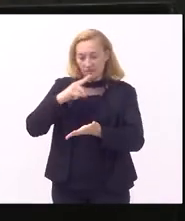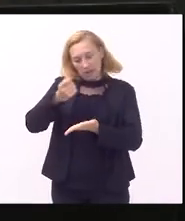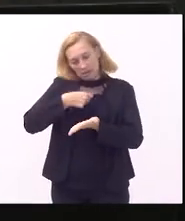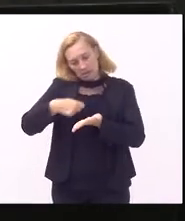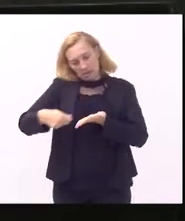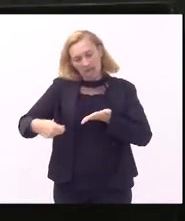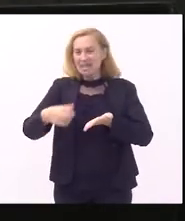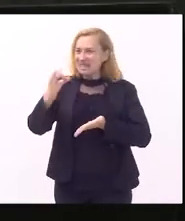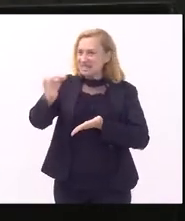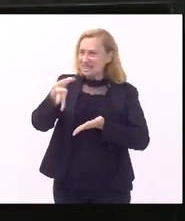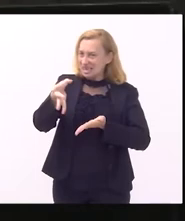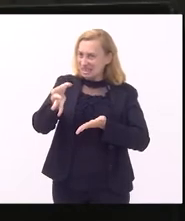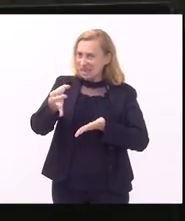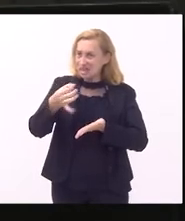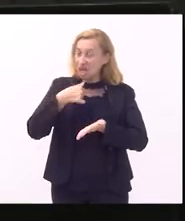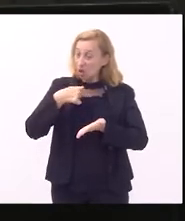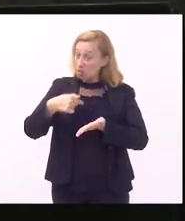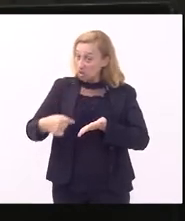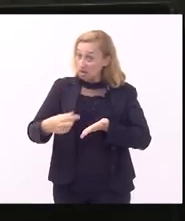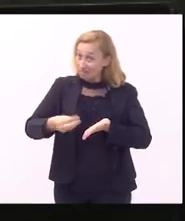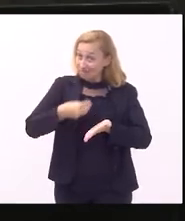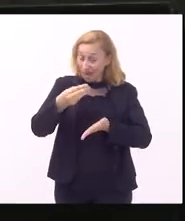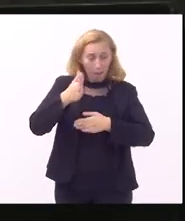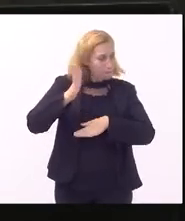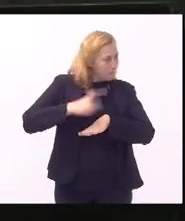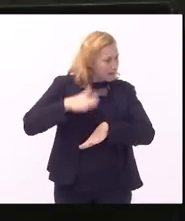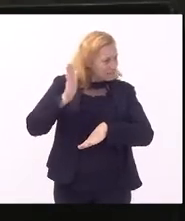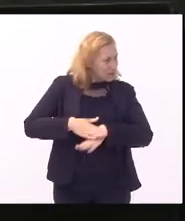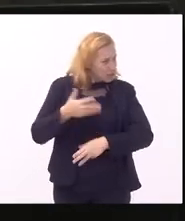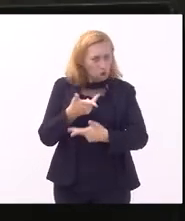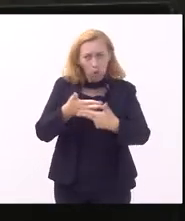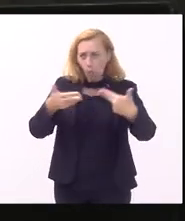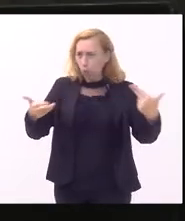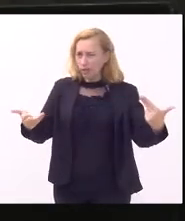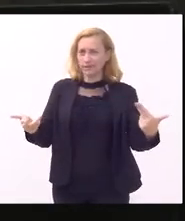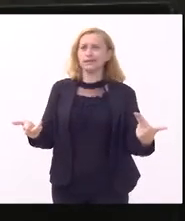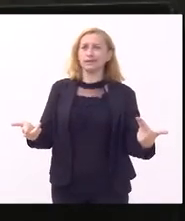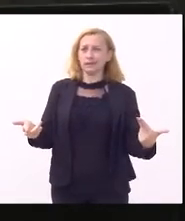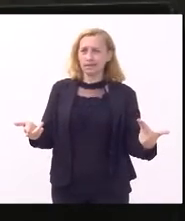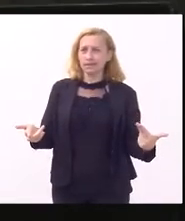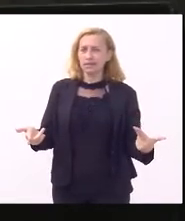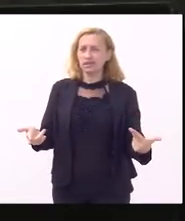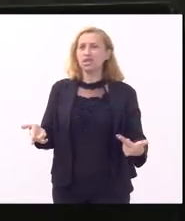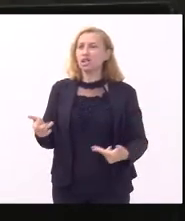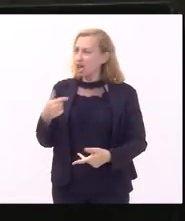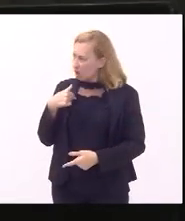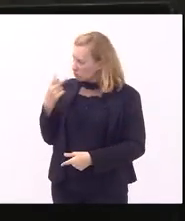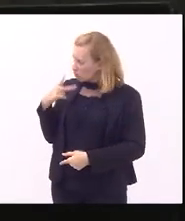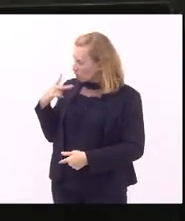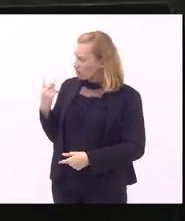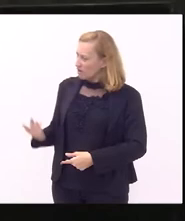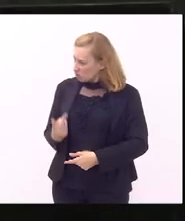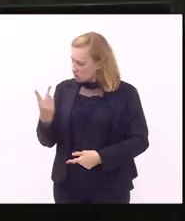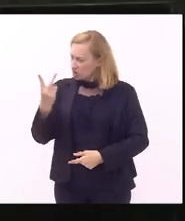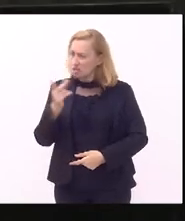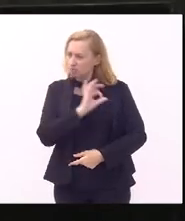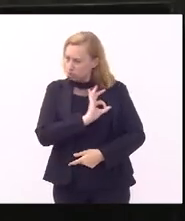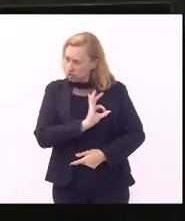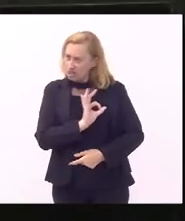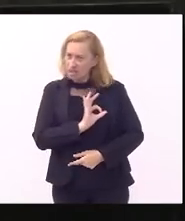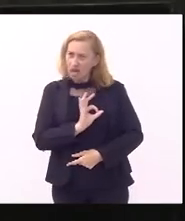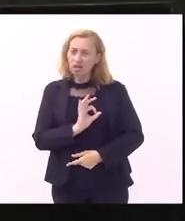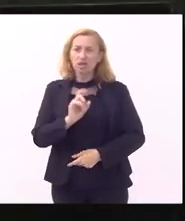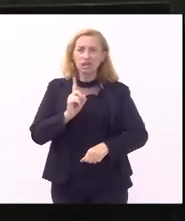certeza eu ia colocar o máximo possível de coisas e dessas coisas que eu estou falando que é valorização do policial